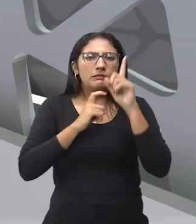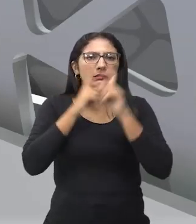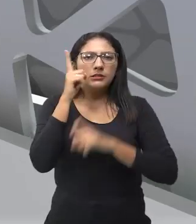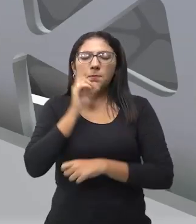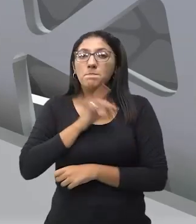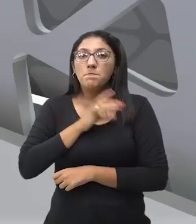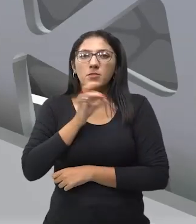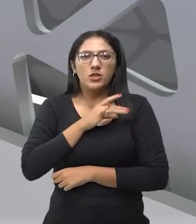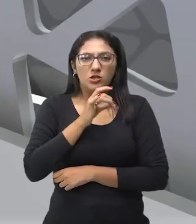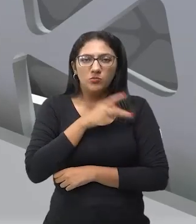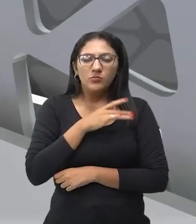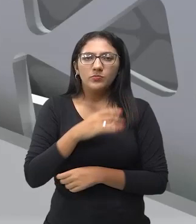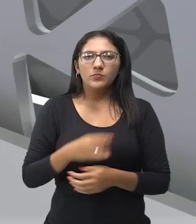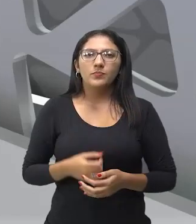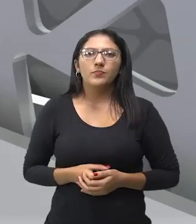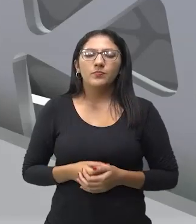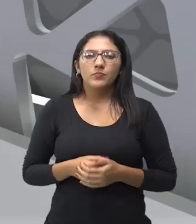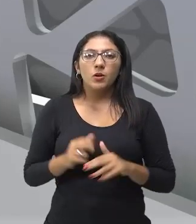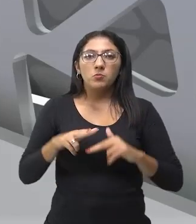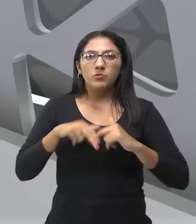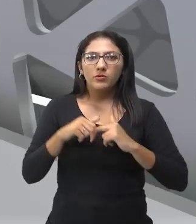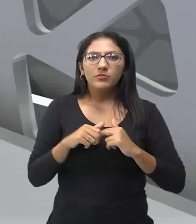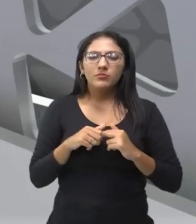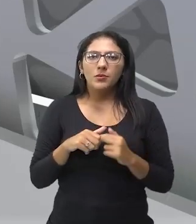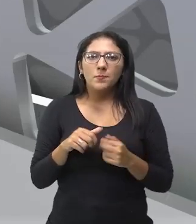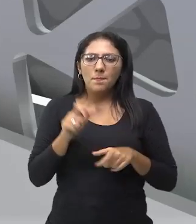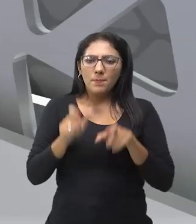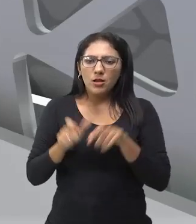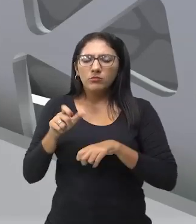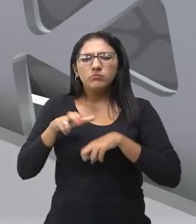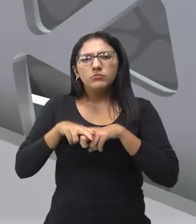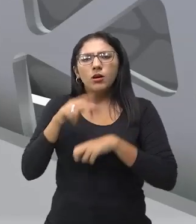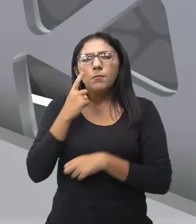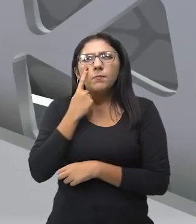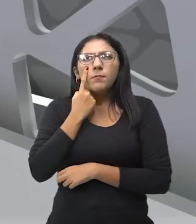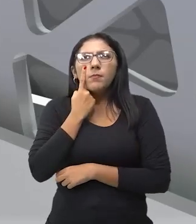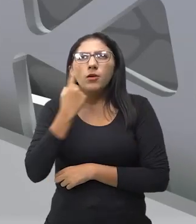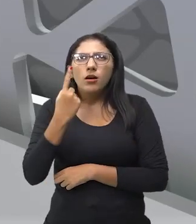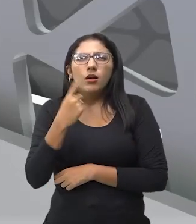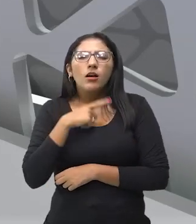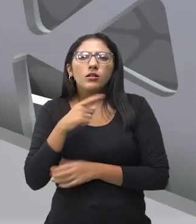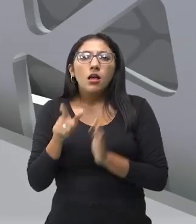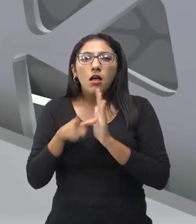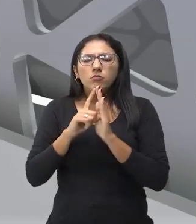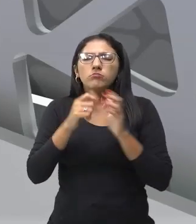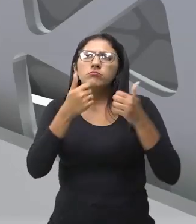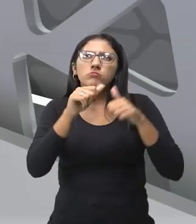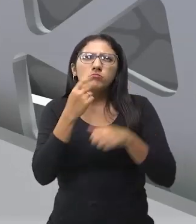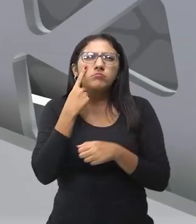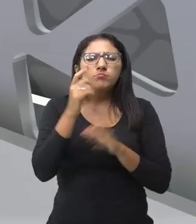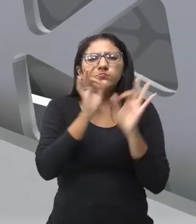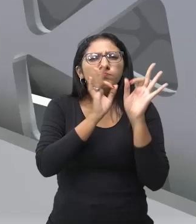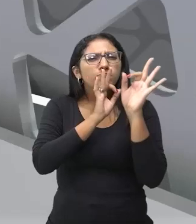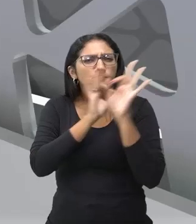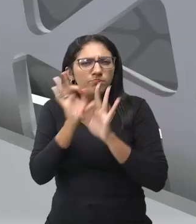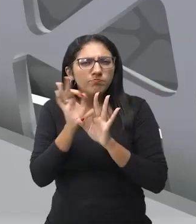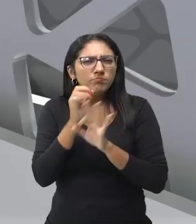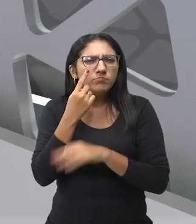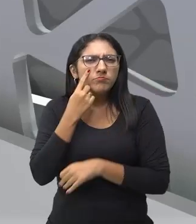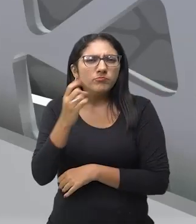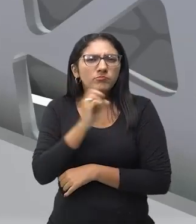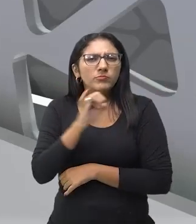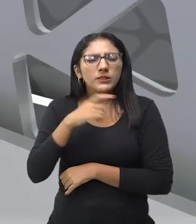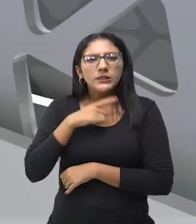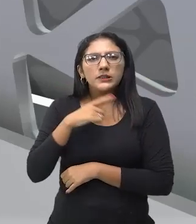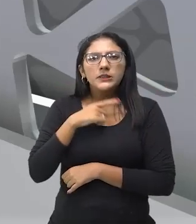Então, a própria plateia vai avaliar se aqueles atores, eles cumpriram